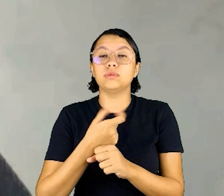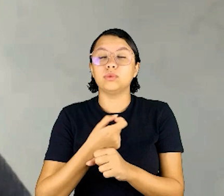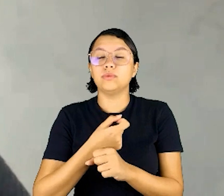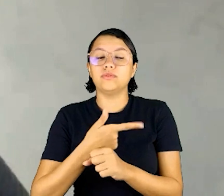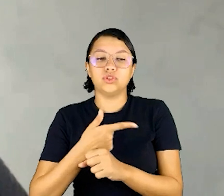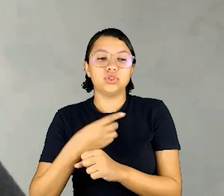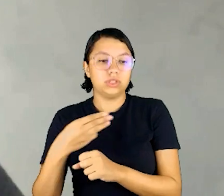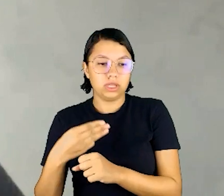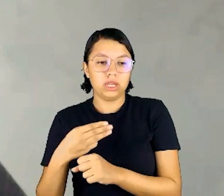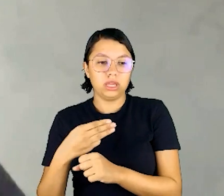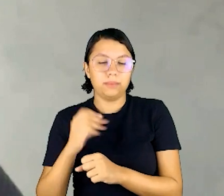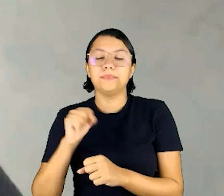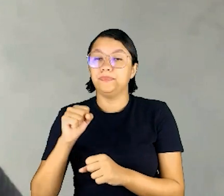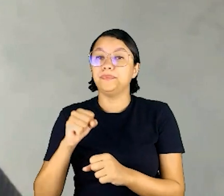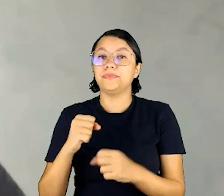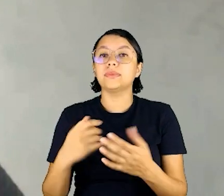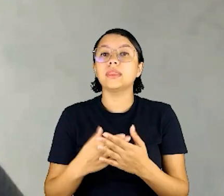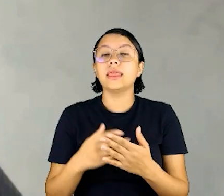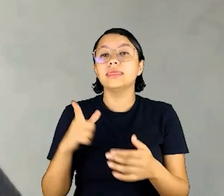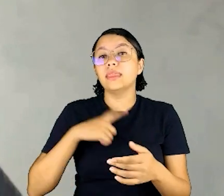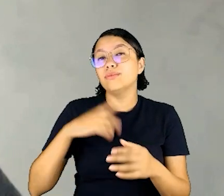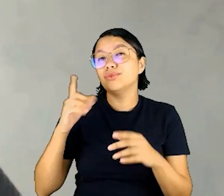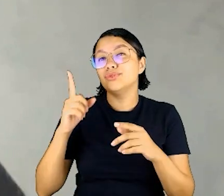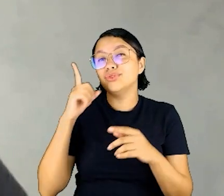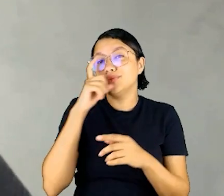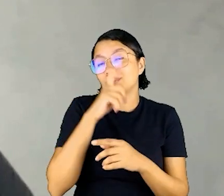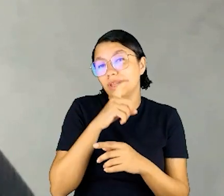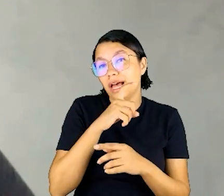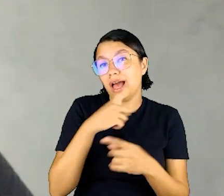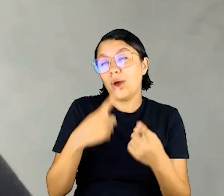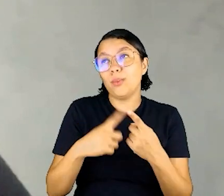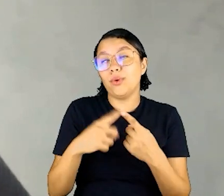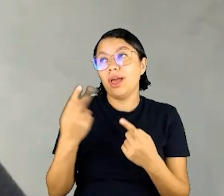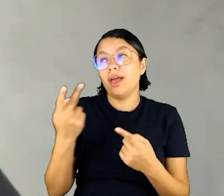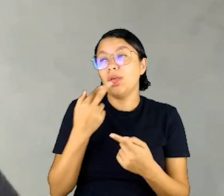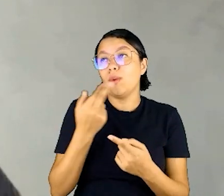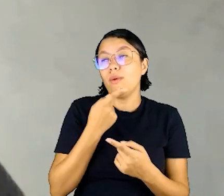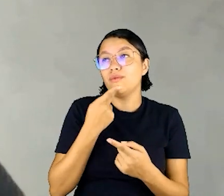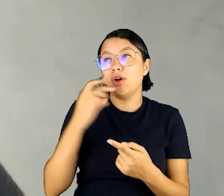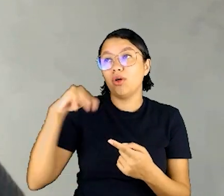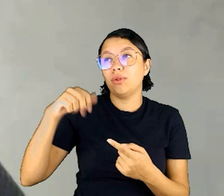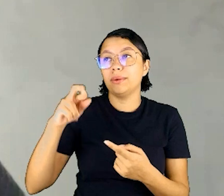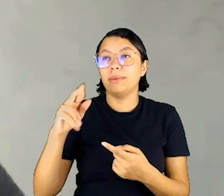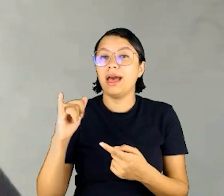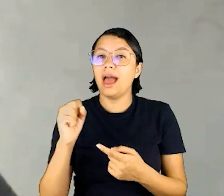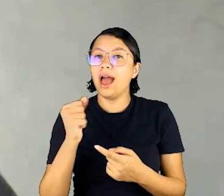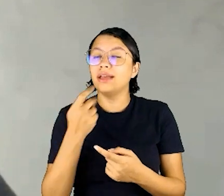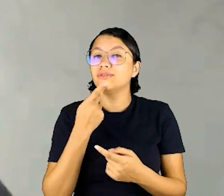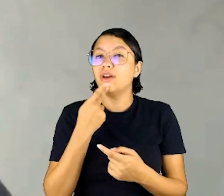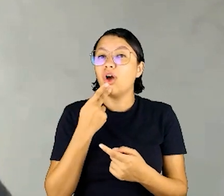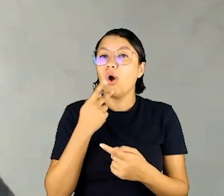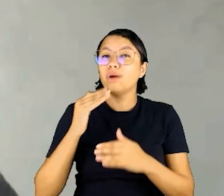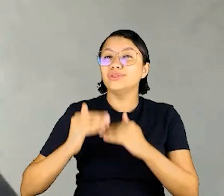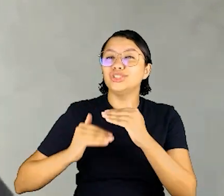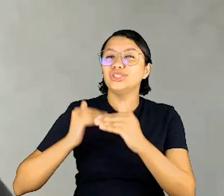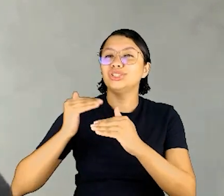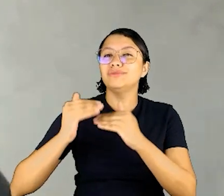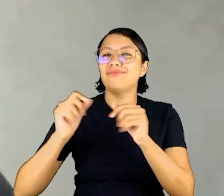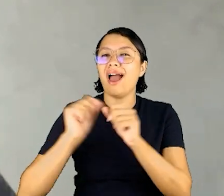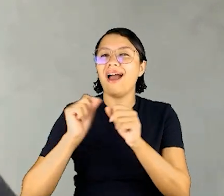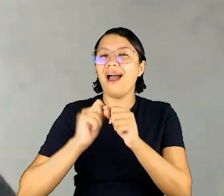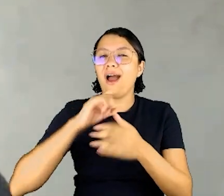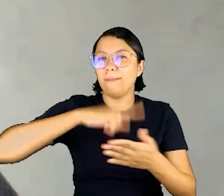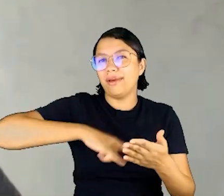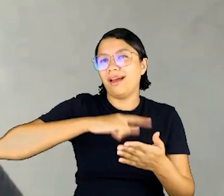mas nós temos uma dificuldade, às vezes, com os professores, justamente pelo que a doutora Marisa Custi falou no início da fala dela, que é o